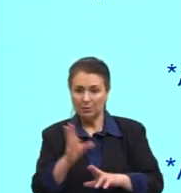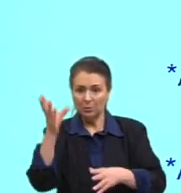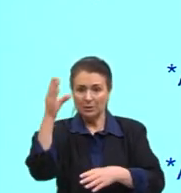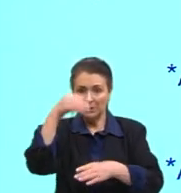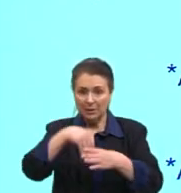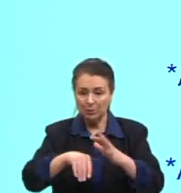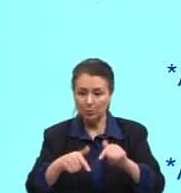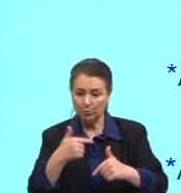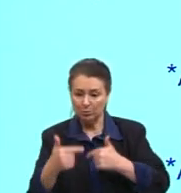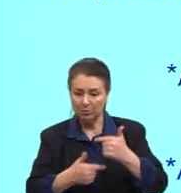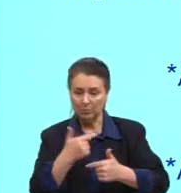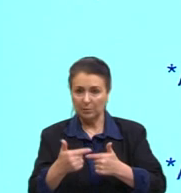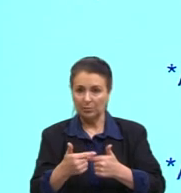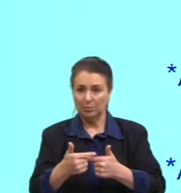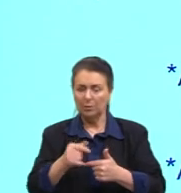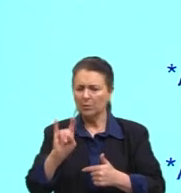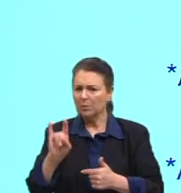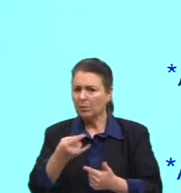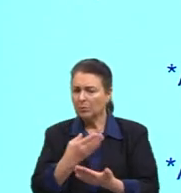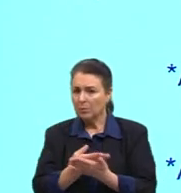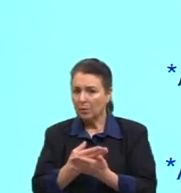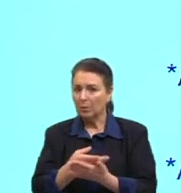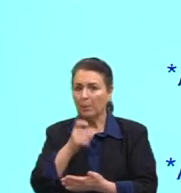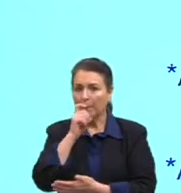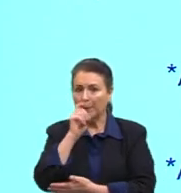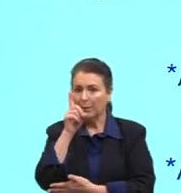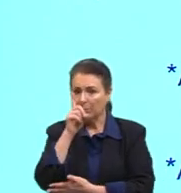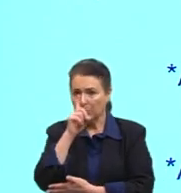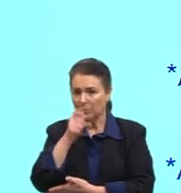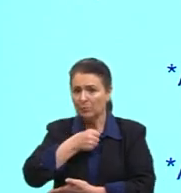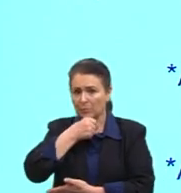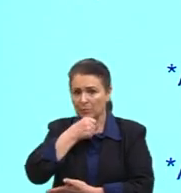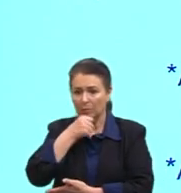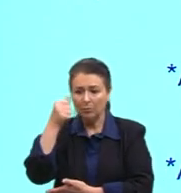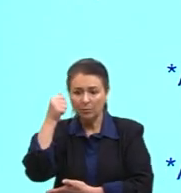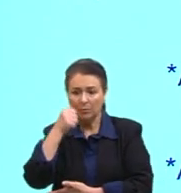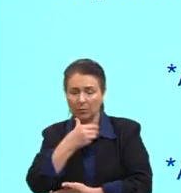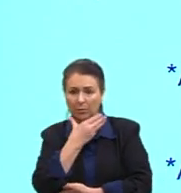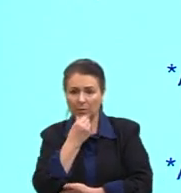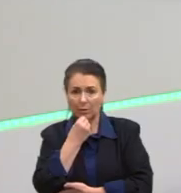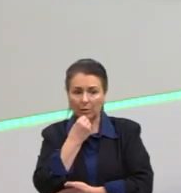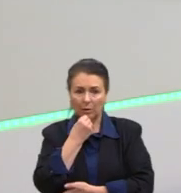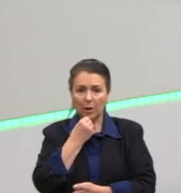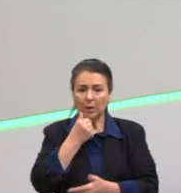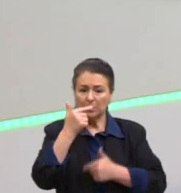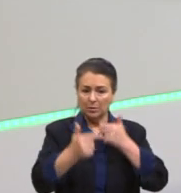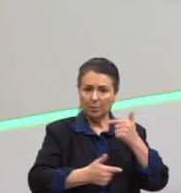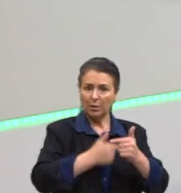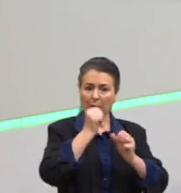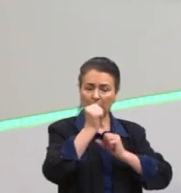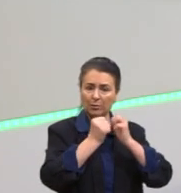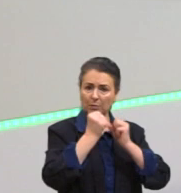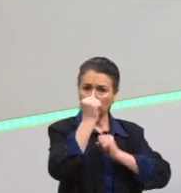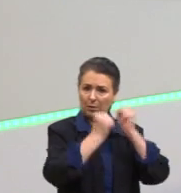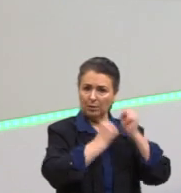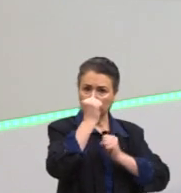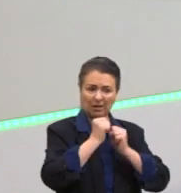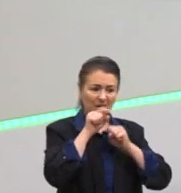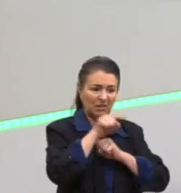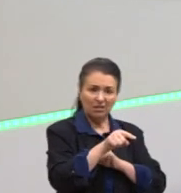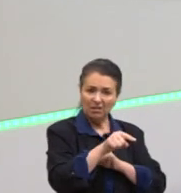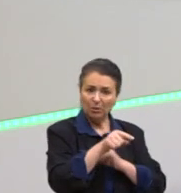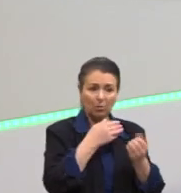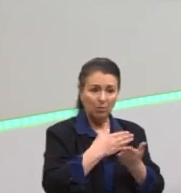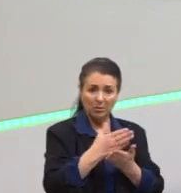nós comentamos na última aula, nossos pais, nossos avós, eles entravam em uma empresa e se aposentavam naquela empresa. Hoje, os nossos